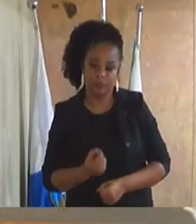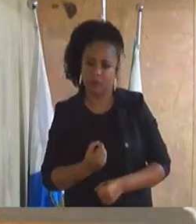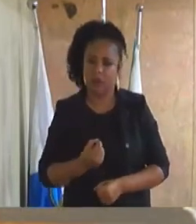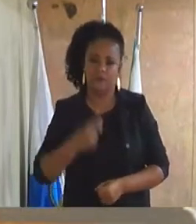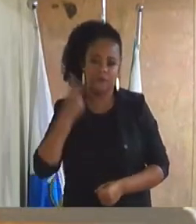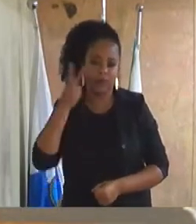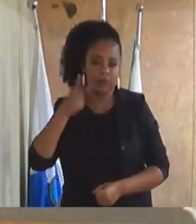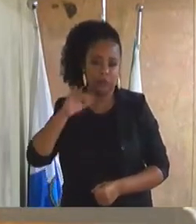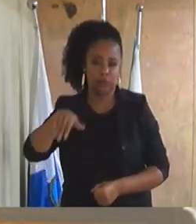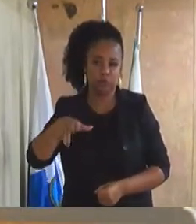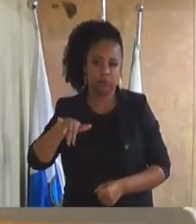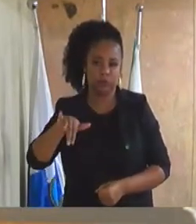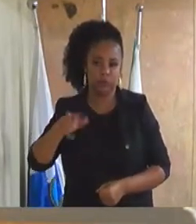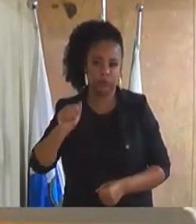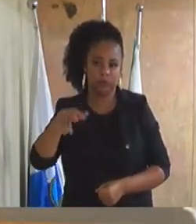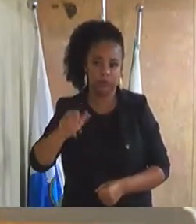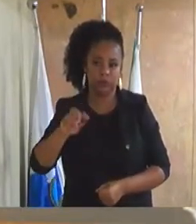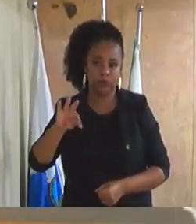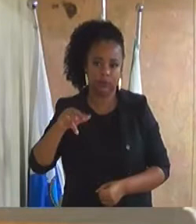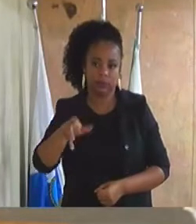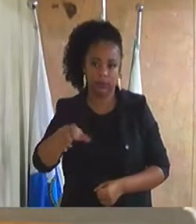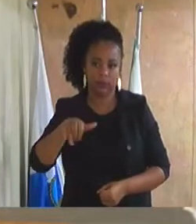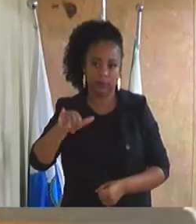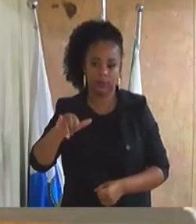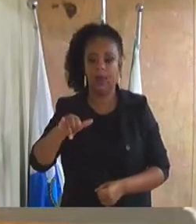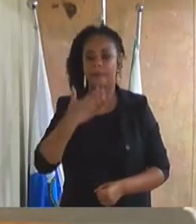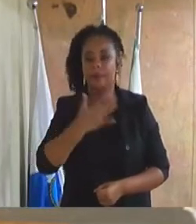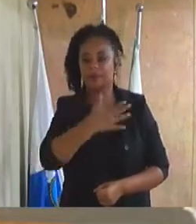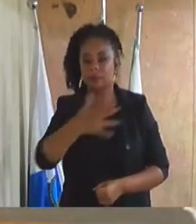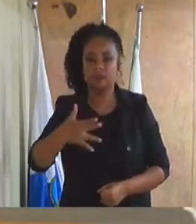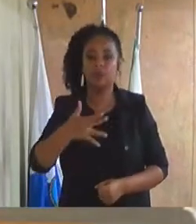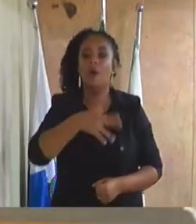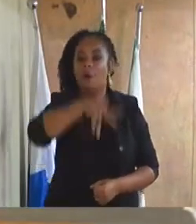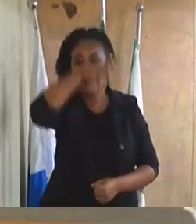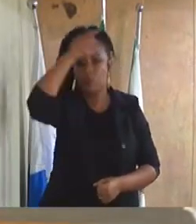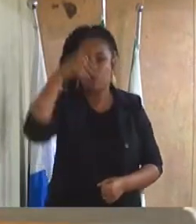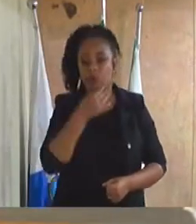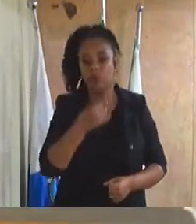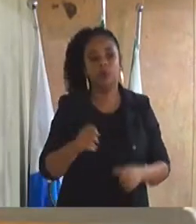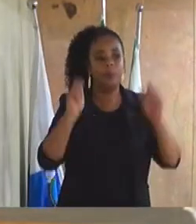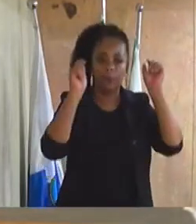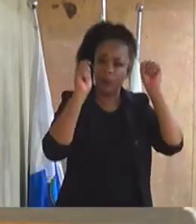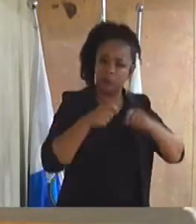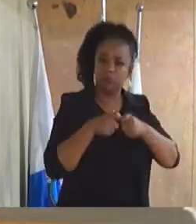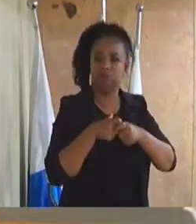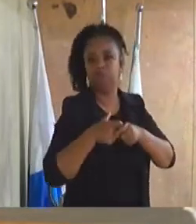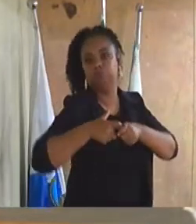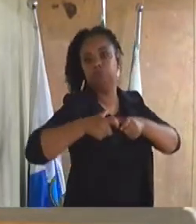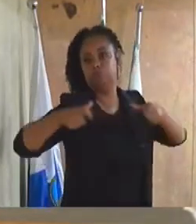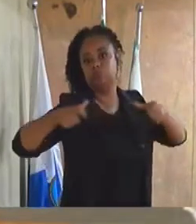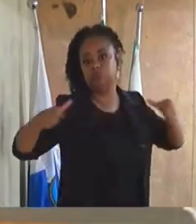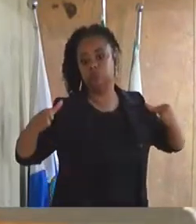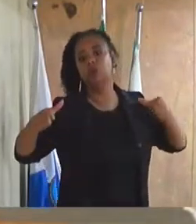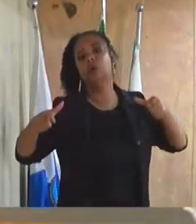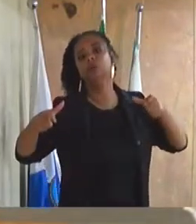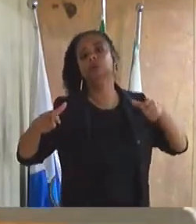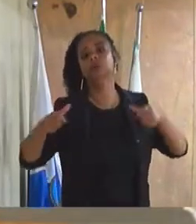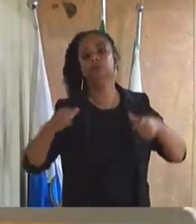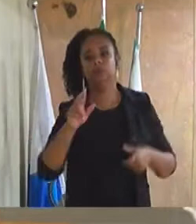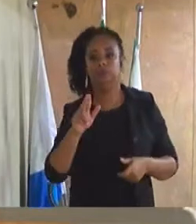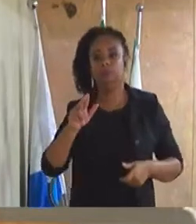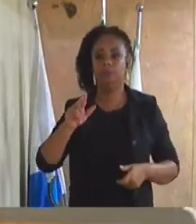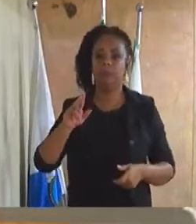Vereadora Juliana do Taxi, solicitando ao Excelentíssimo Senhor Prefeito a ampliação da unidade básica UBS,